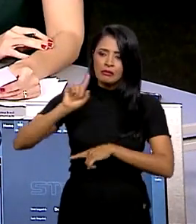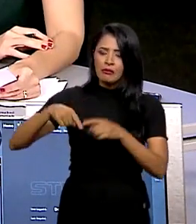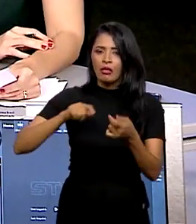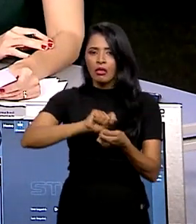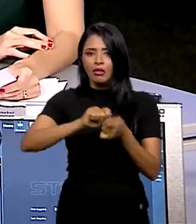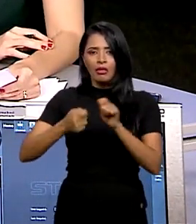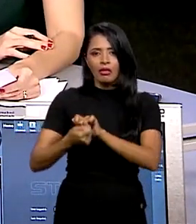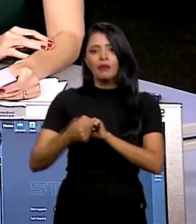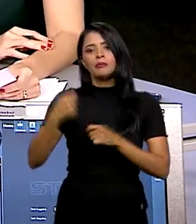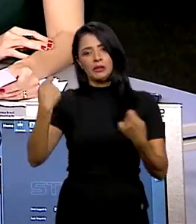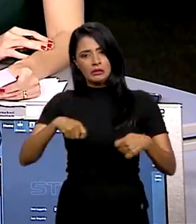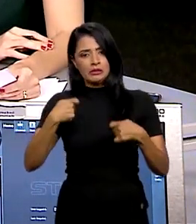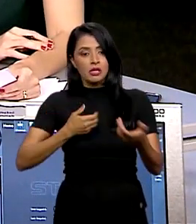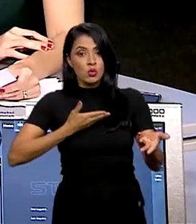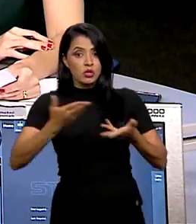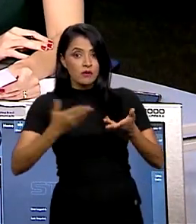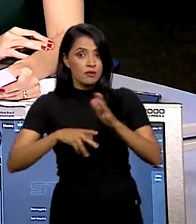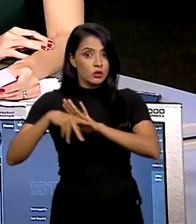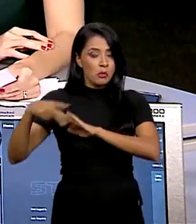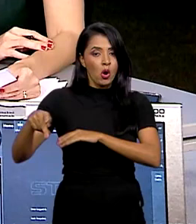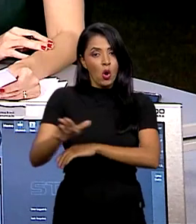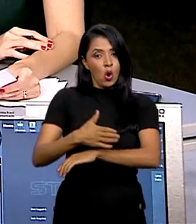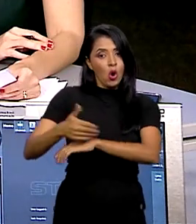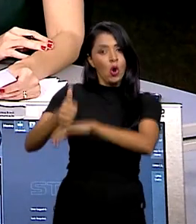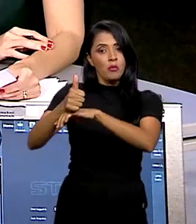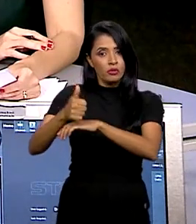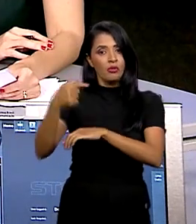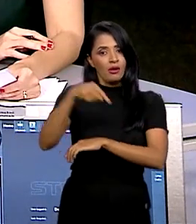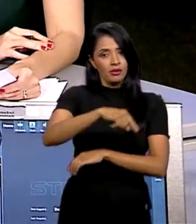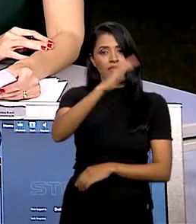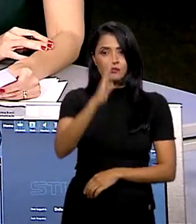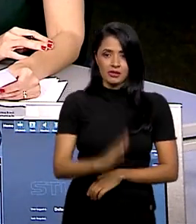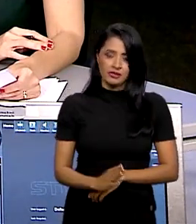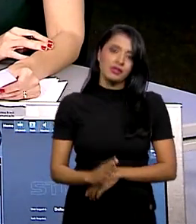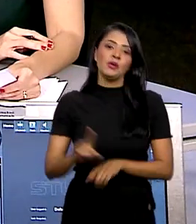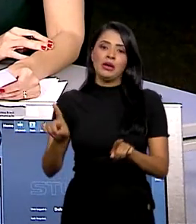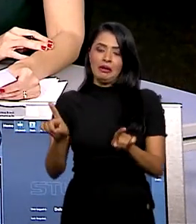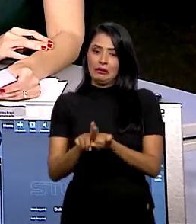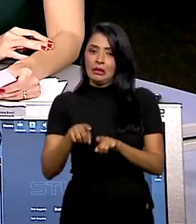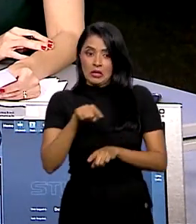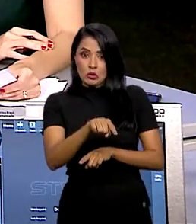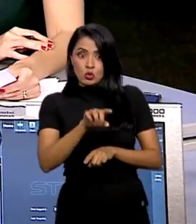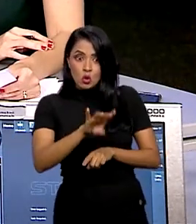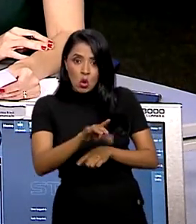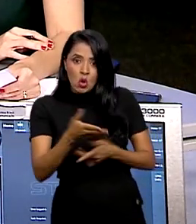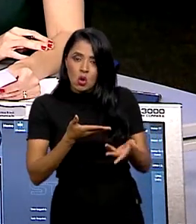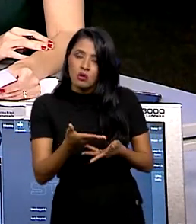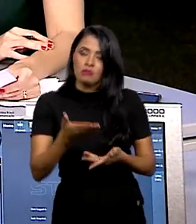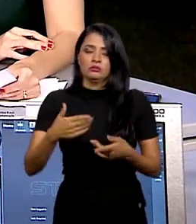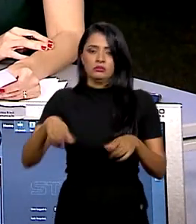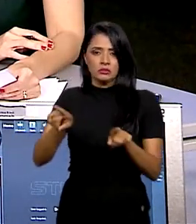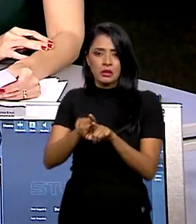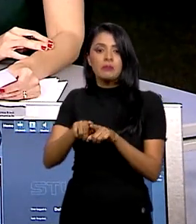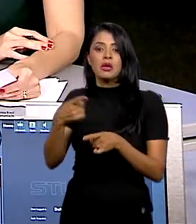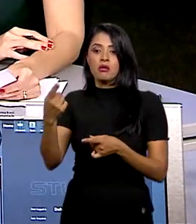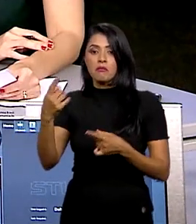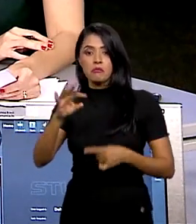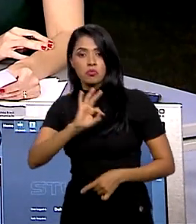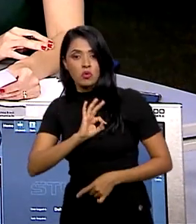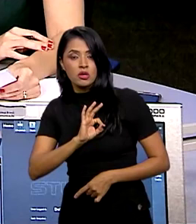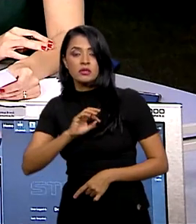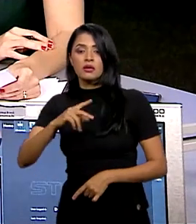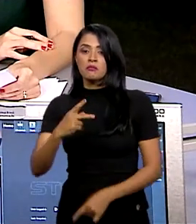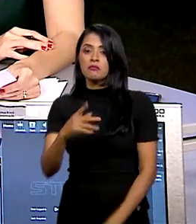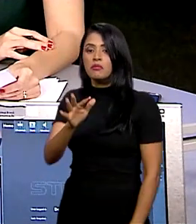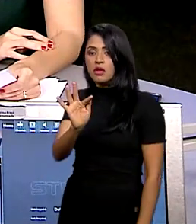adaptação dos serviços consulares, das embaixadas do Brasil e não só dos serviços consulares. Temos que trabalhar também com a Polícia Federal,